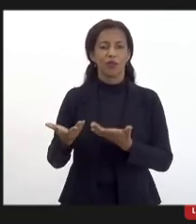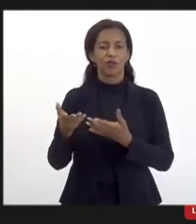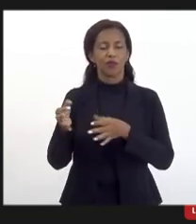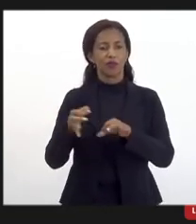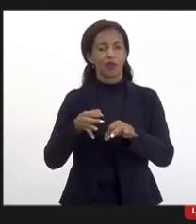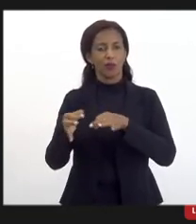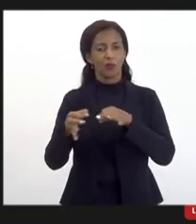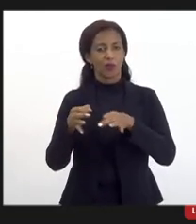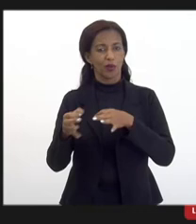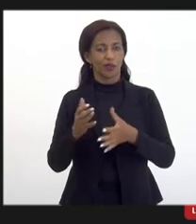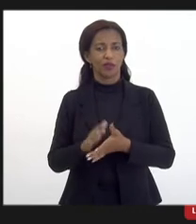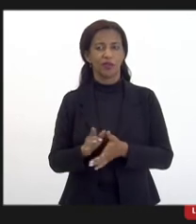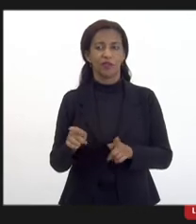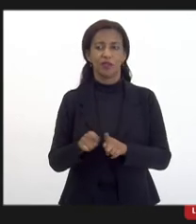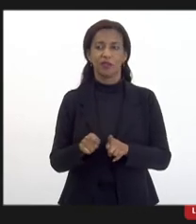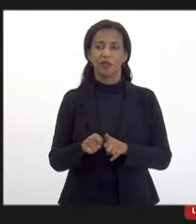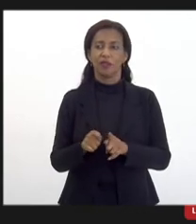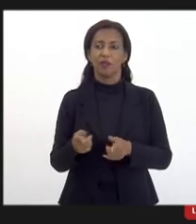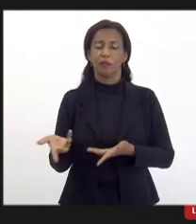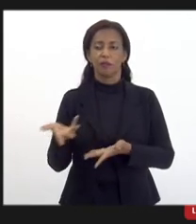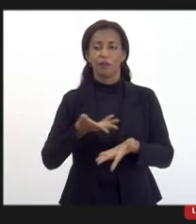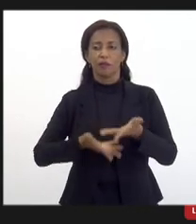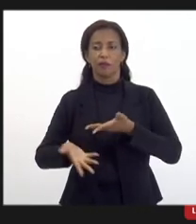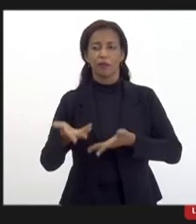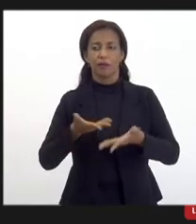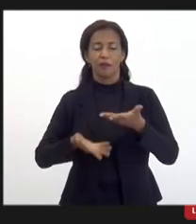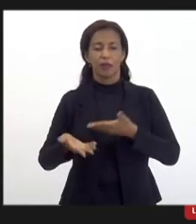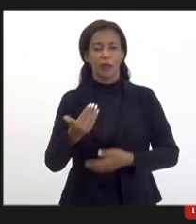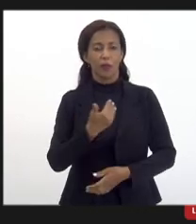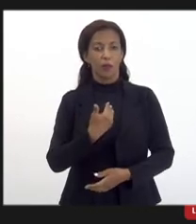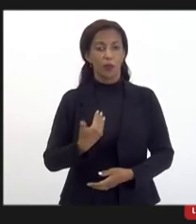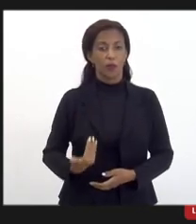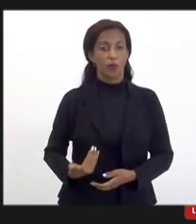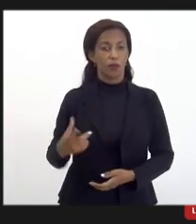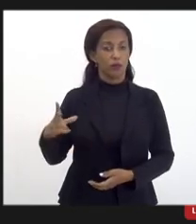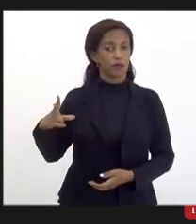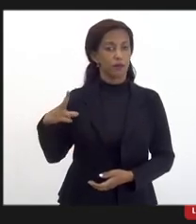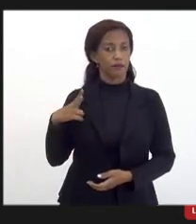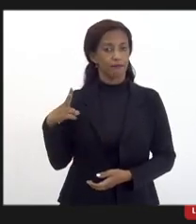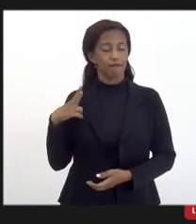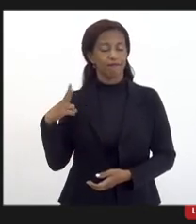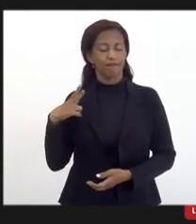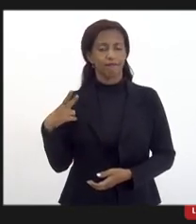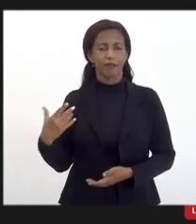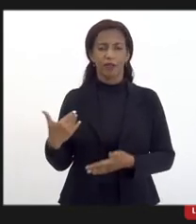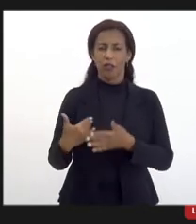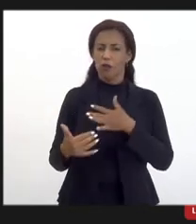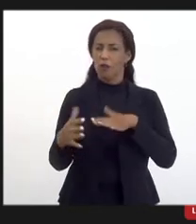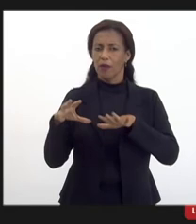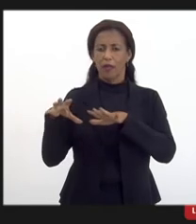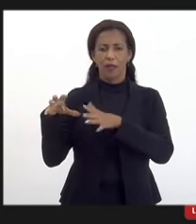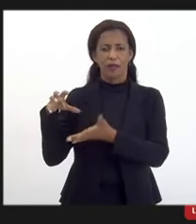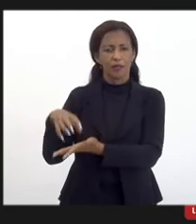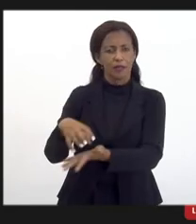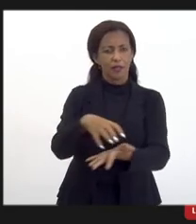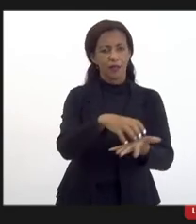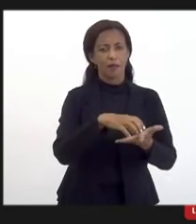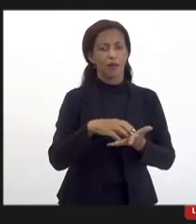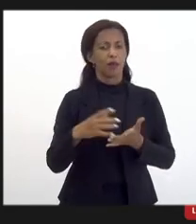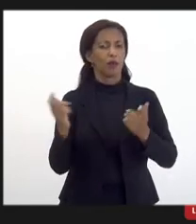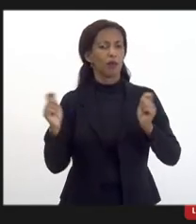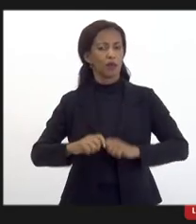como o Alberto falou a questão de parcerias público-privadas isso aí em qualquer segmento é o que hoje dá mais resultado